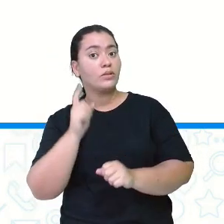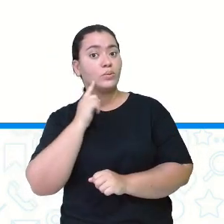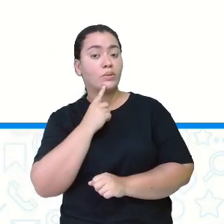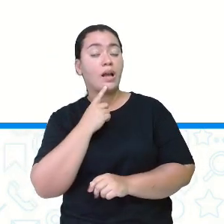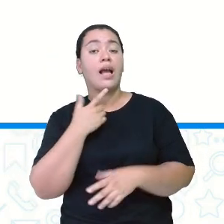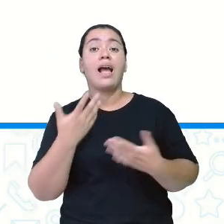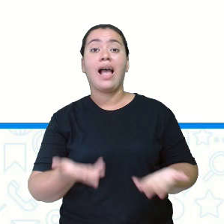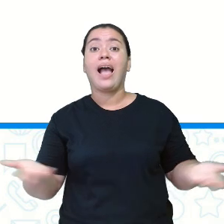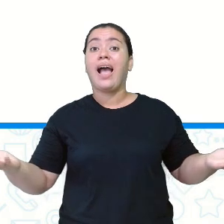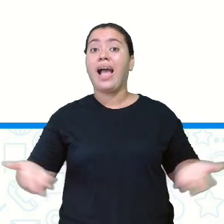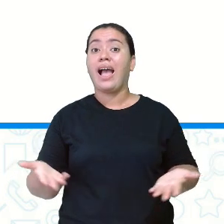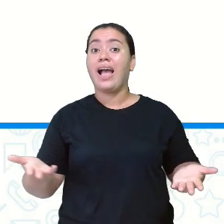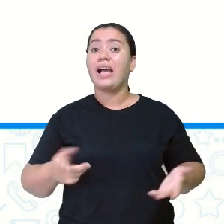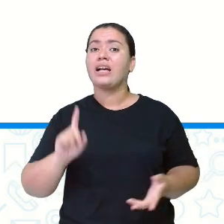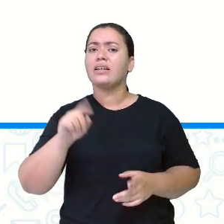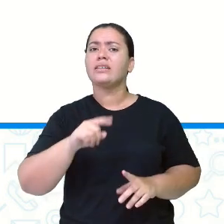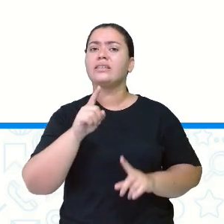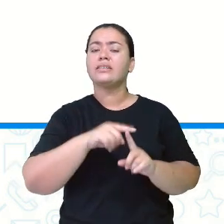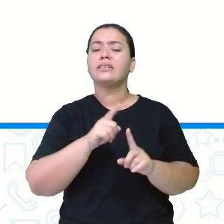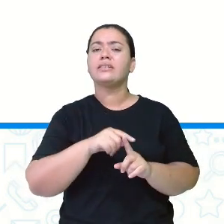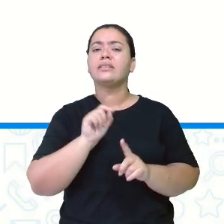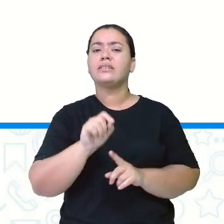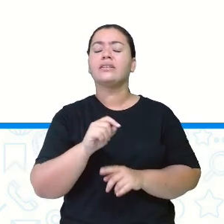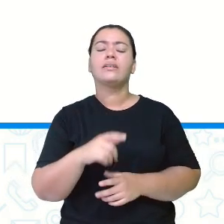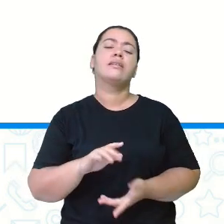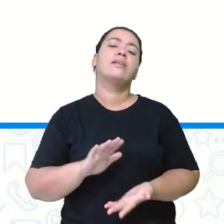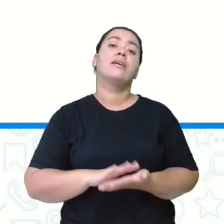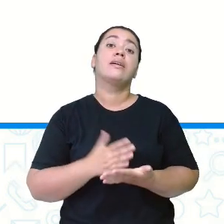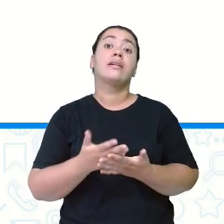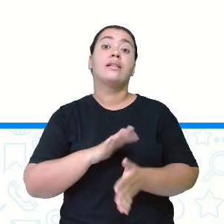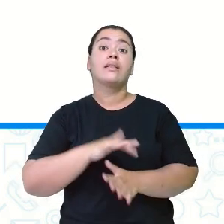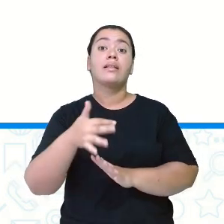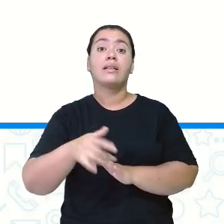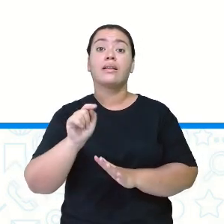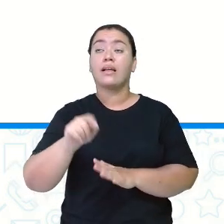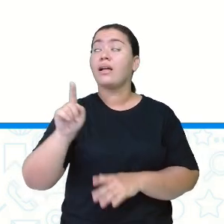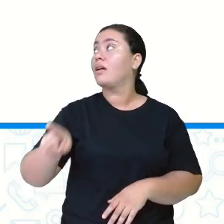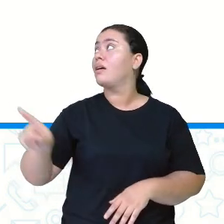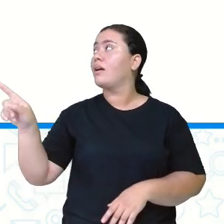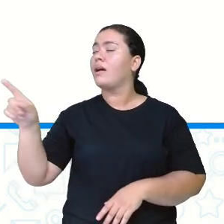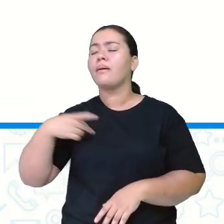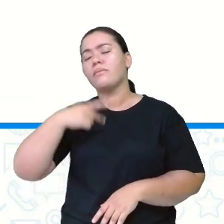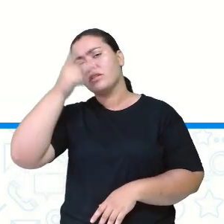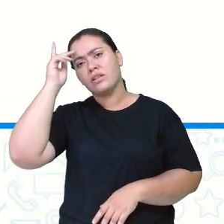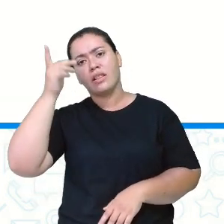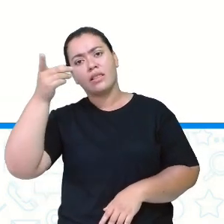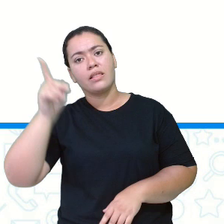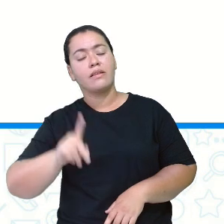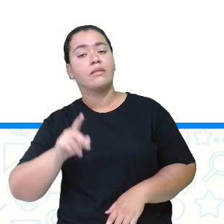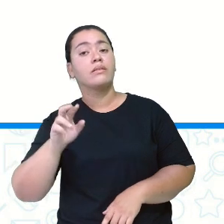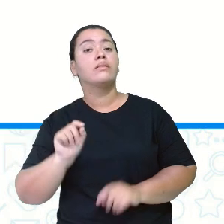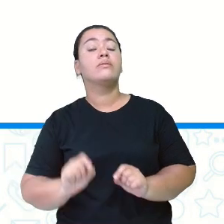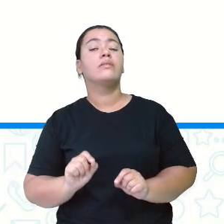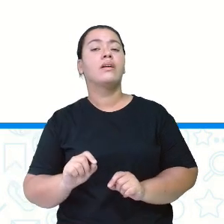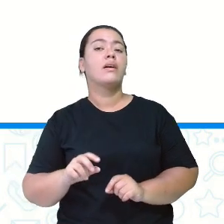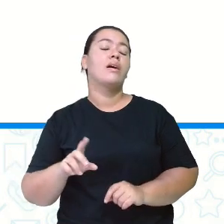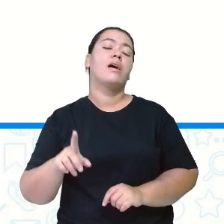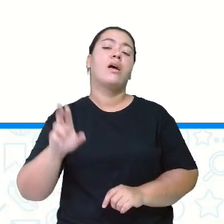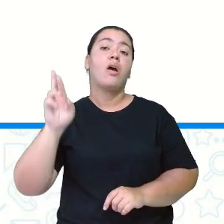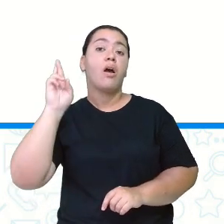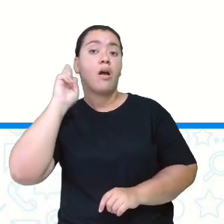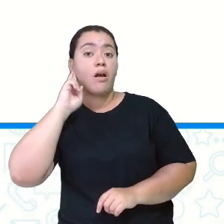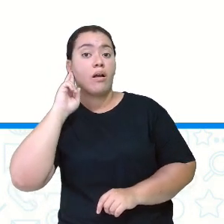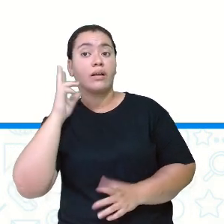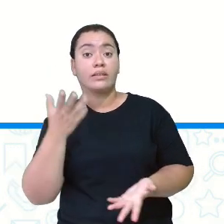esse tipo de linguagem é utilizada para as pessoas que têm deficiência auditiva. Então, são as libras, não é? A